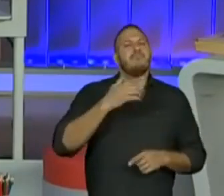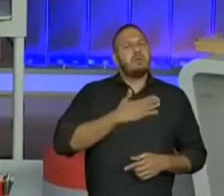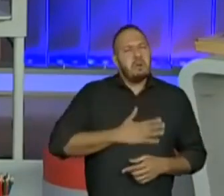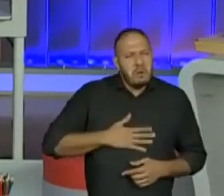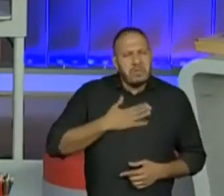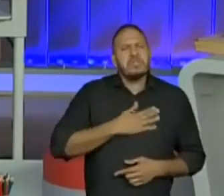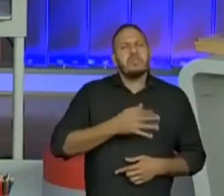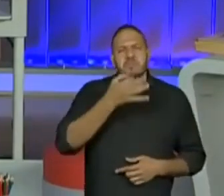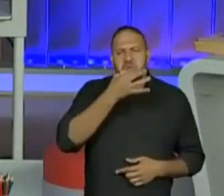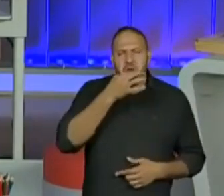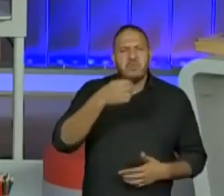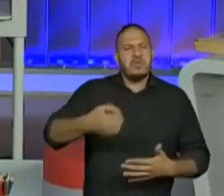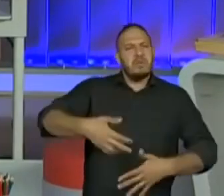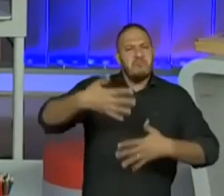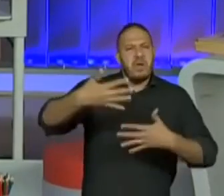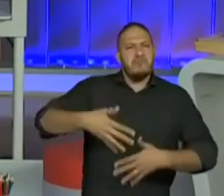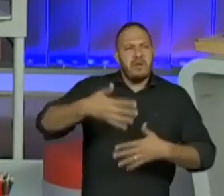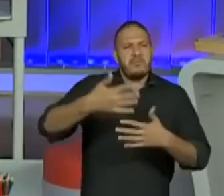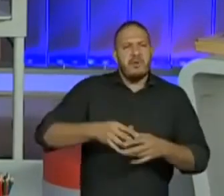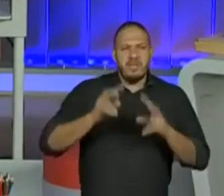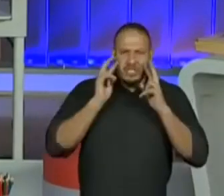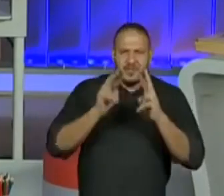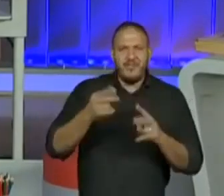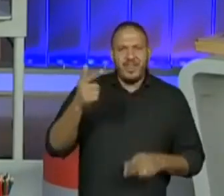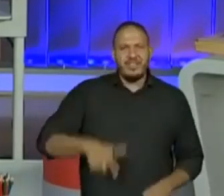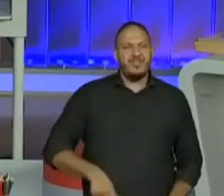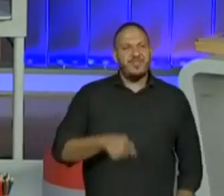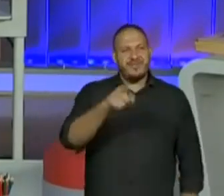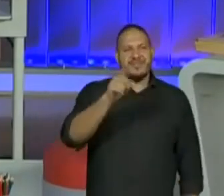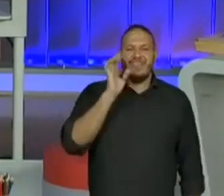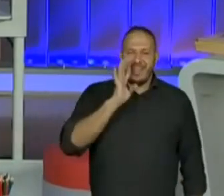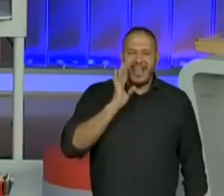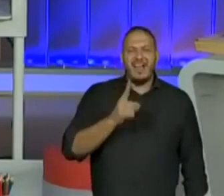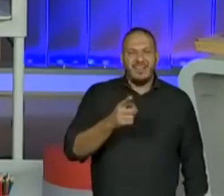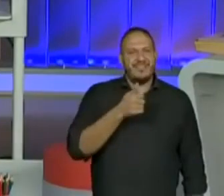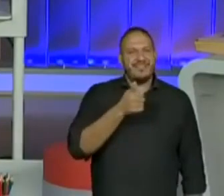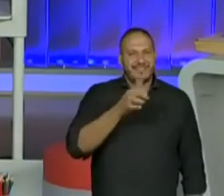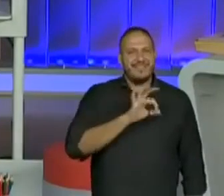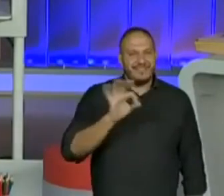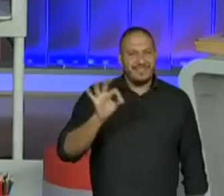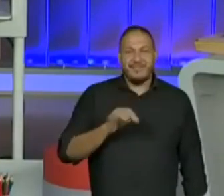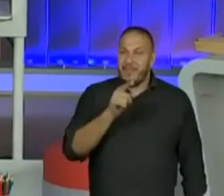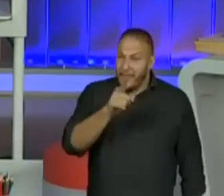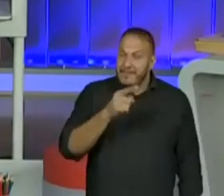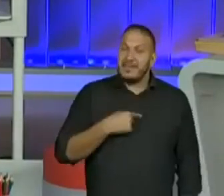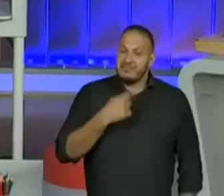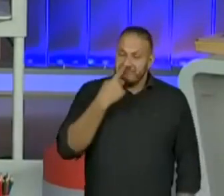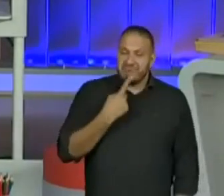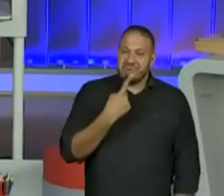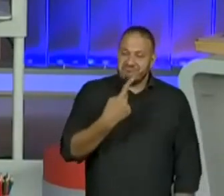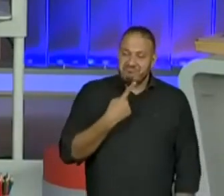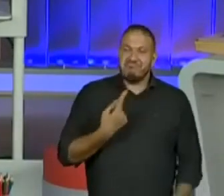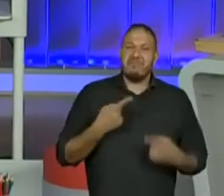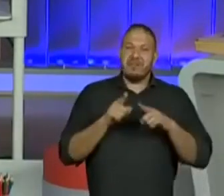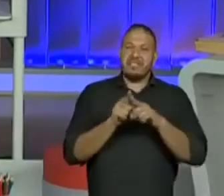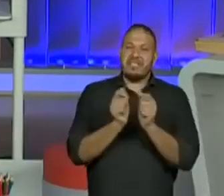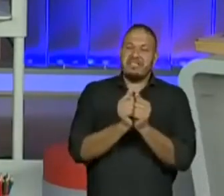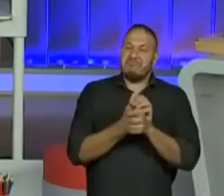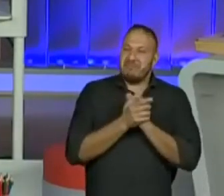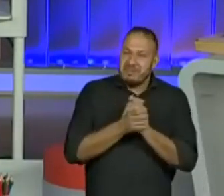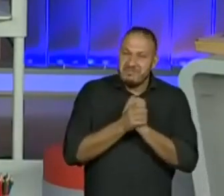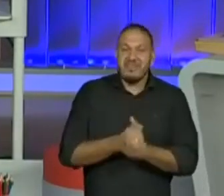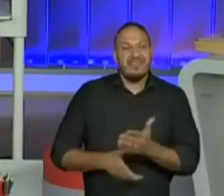do povo colocando assim. Não, professora, a gente revê. Legal. Excelente. Isso que é parceria, pessoal. Parabéns.